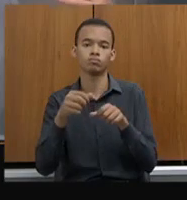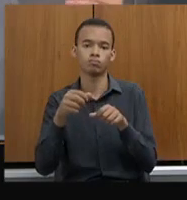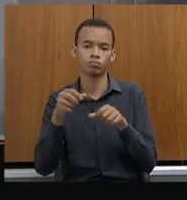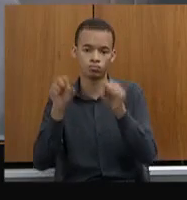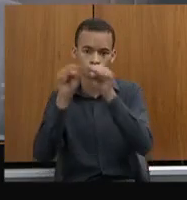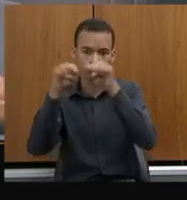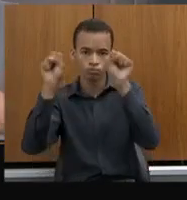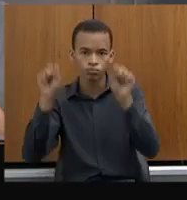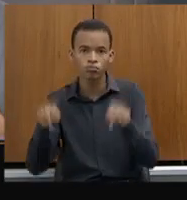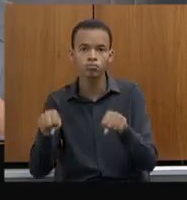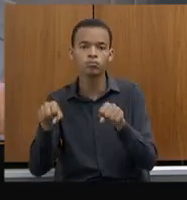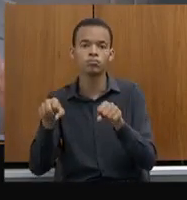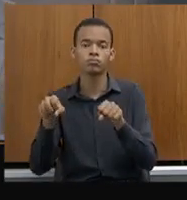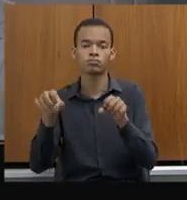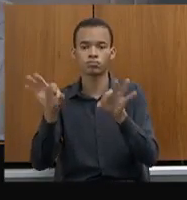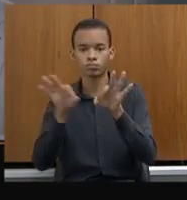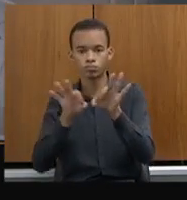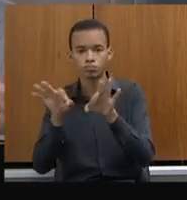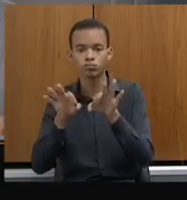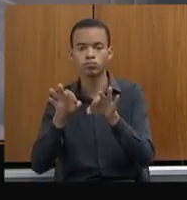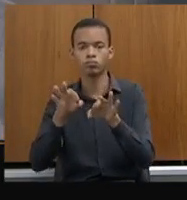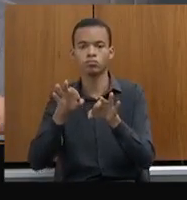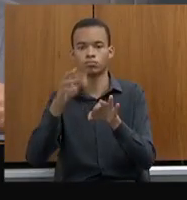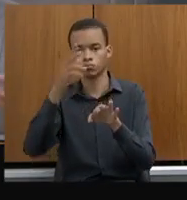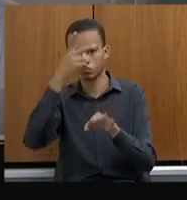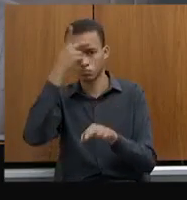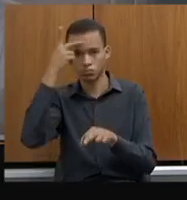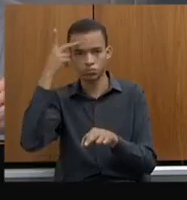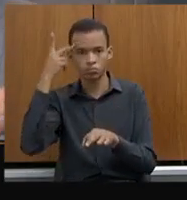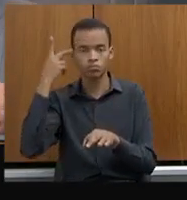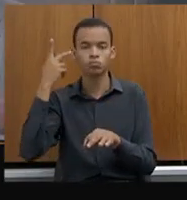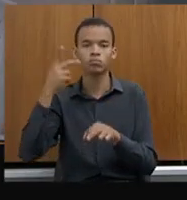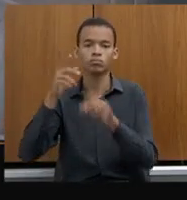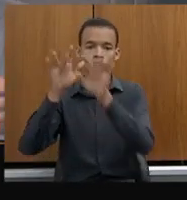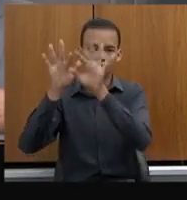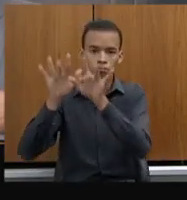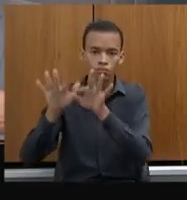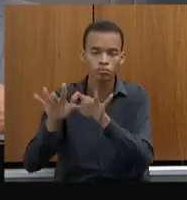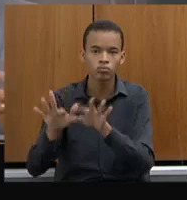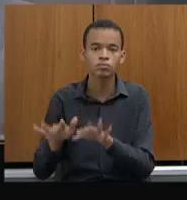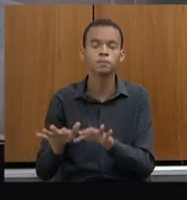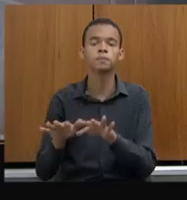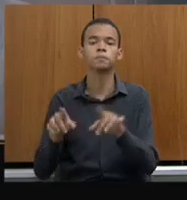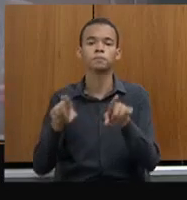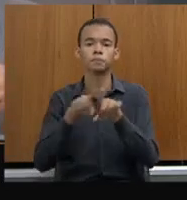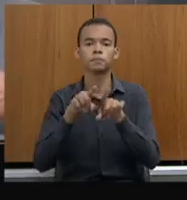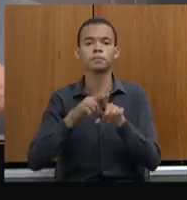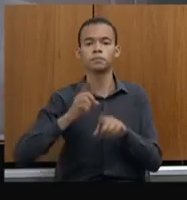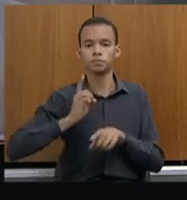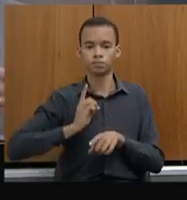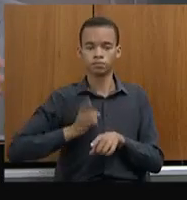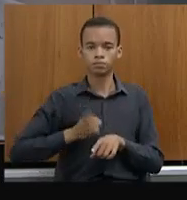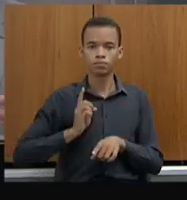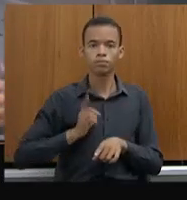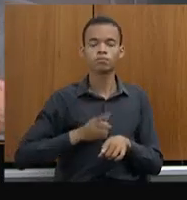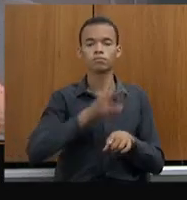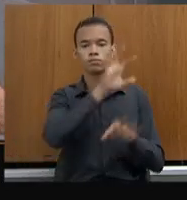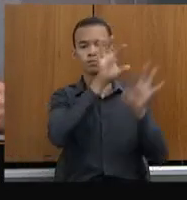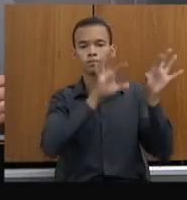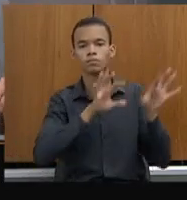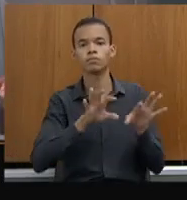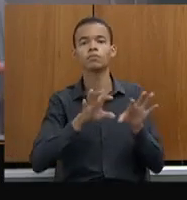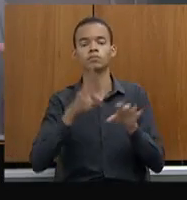sistema onde esses dados estão ali, todos os delegados regionais, todo o chefe do departamento podem consultar qualquer unidade,